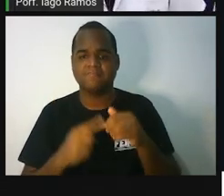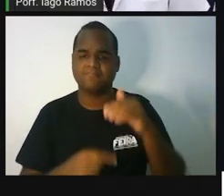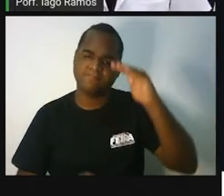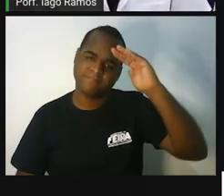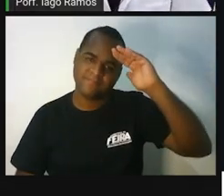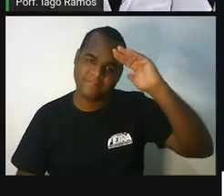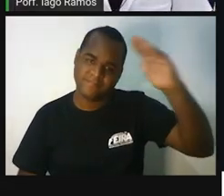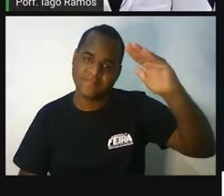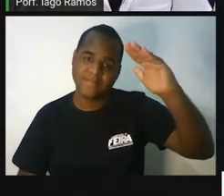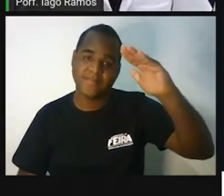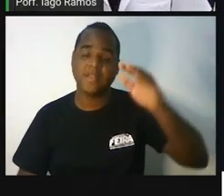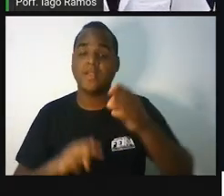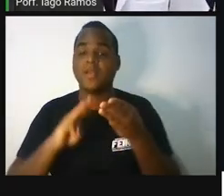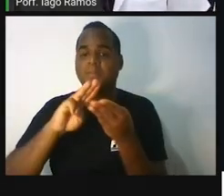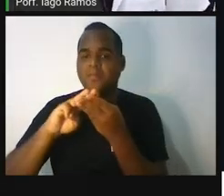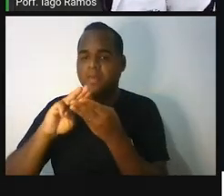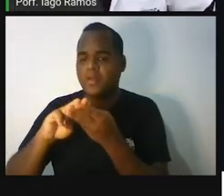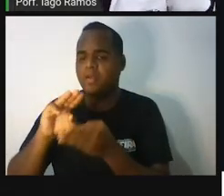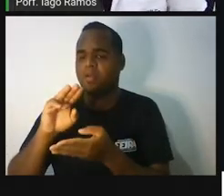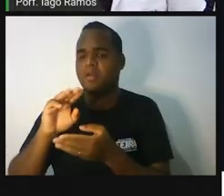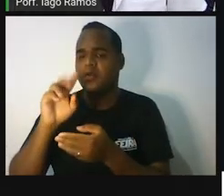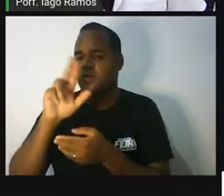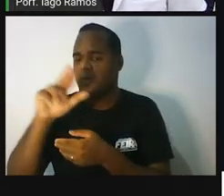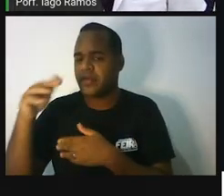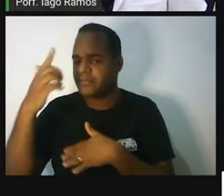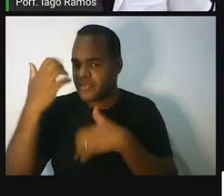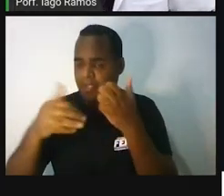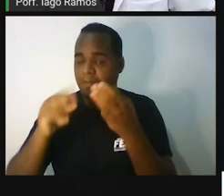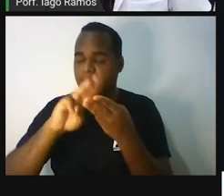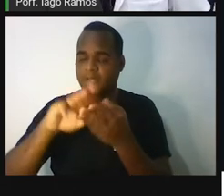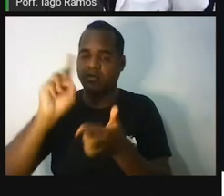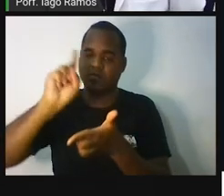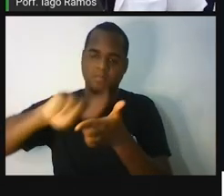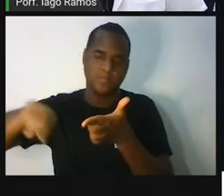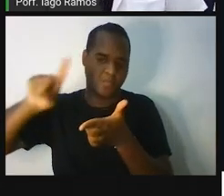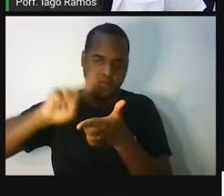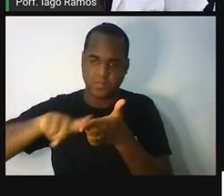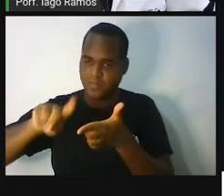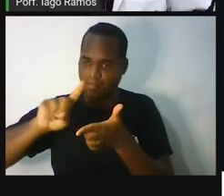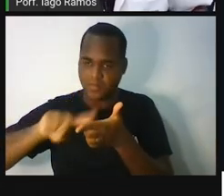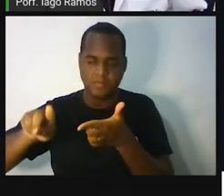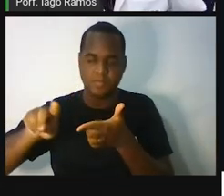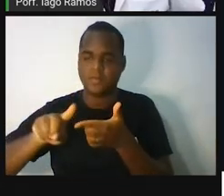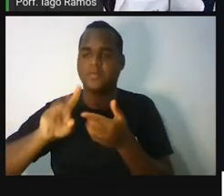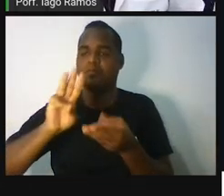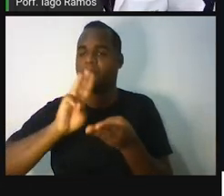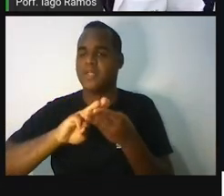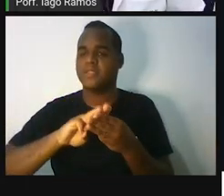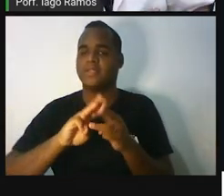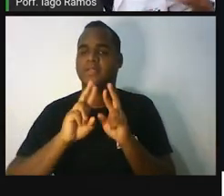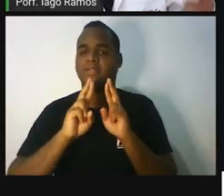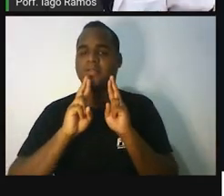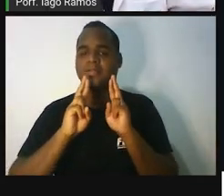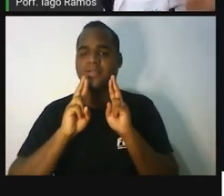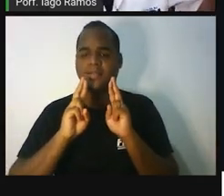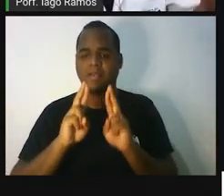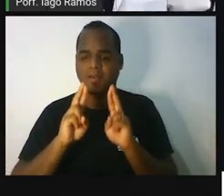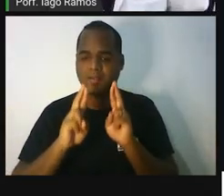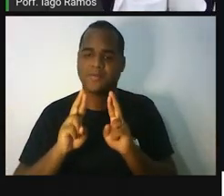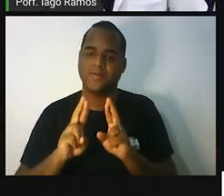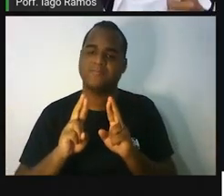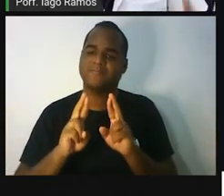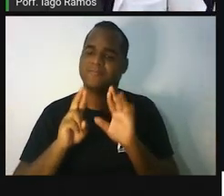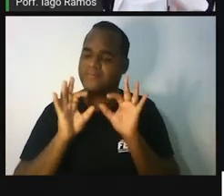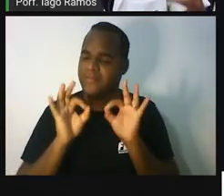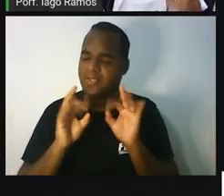Até a próxima. E não esquece, nunca, jamais, que matemática nunca foi problema. Matemática, na